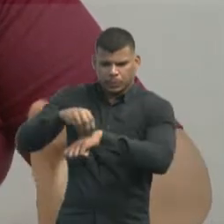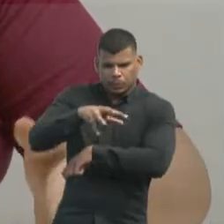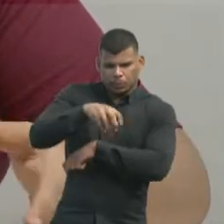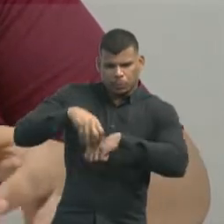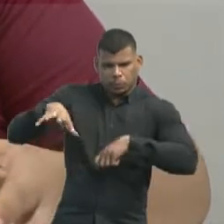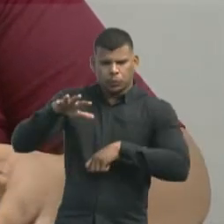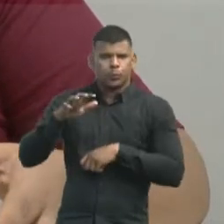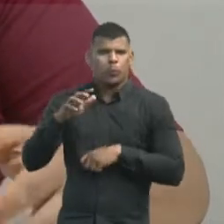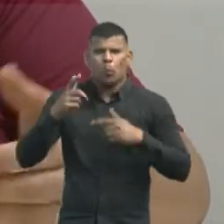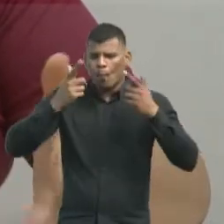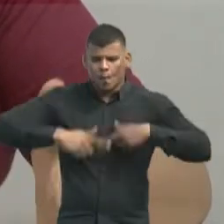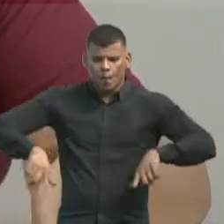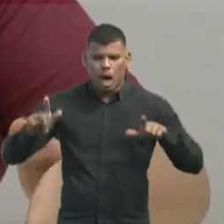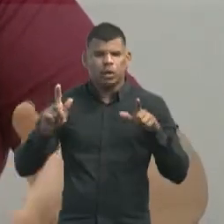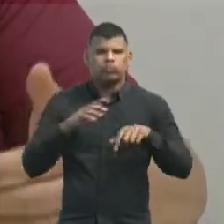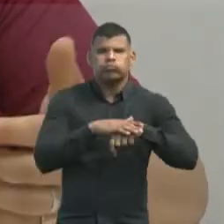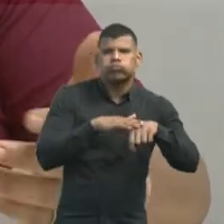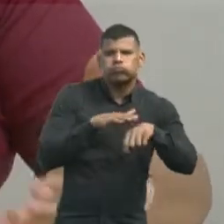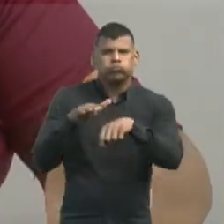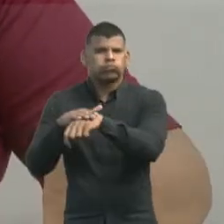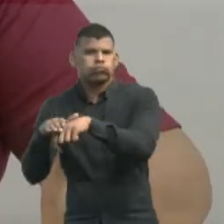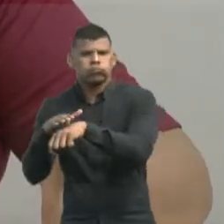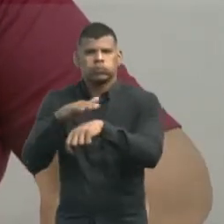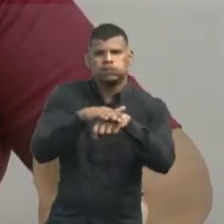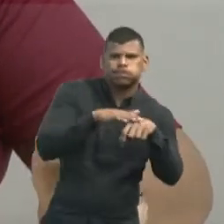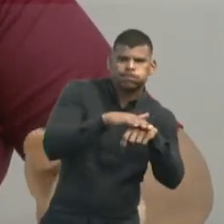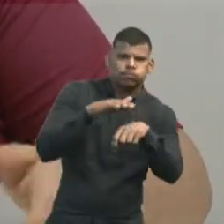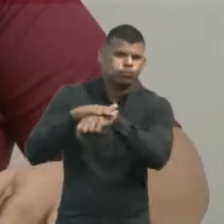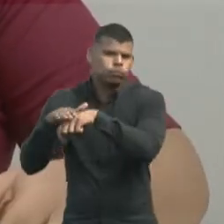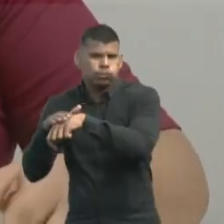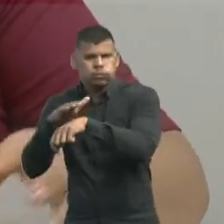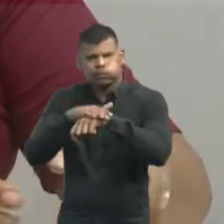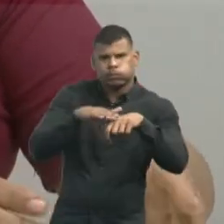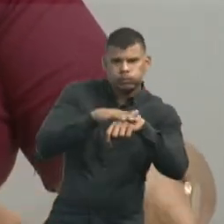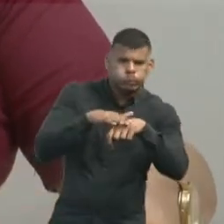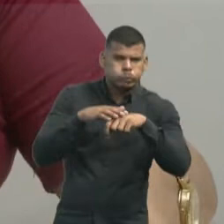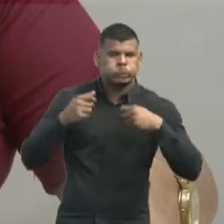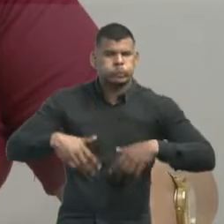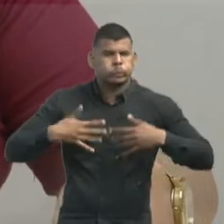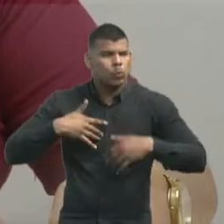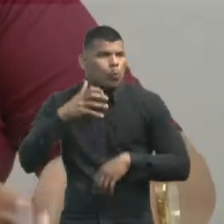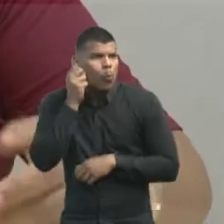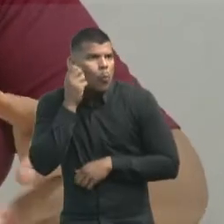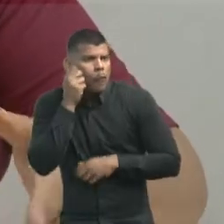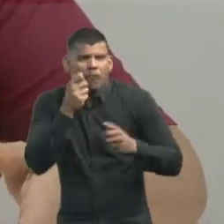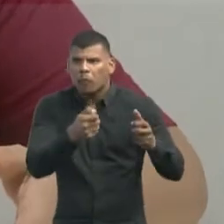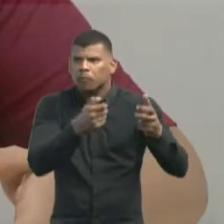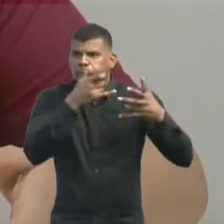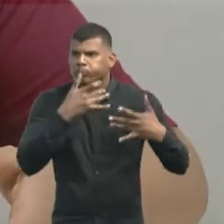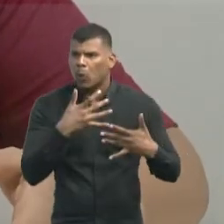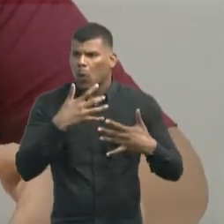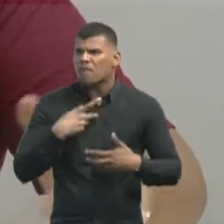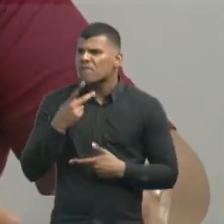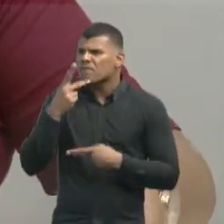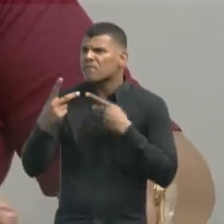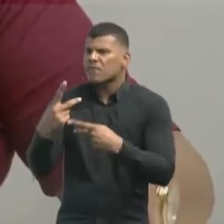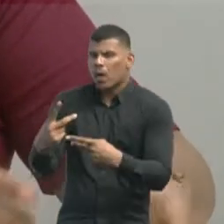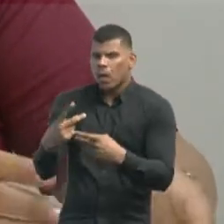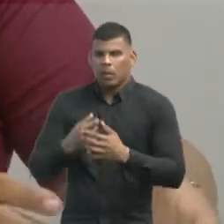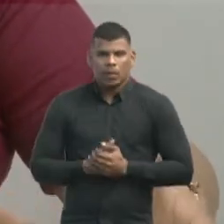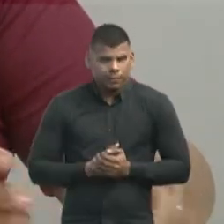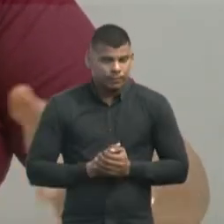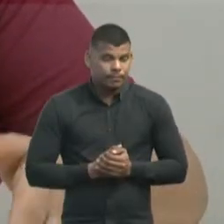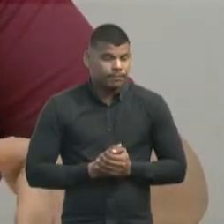foi imparcial, eu conversei, a pessoa também convenceu, eu ouvi e eu falei, porque a